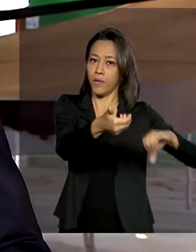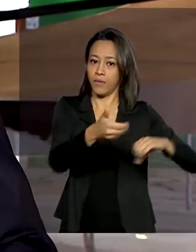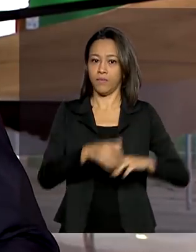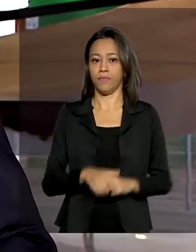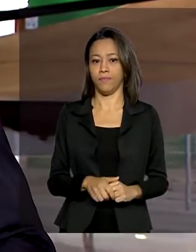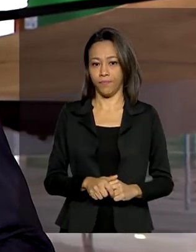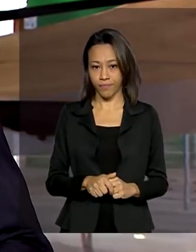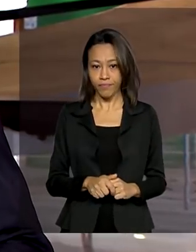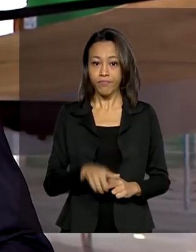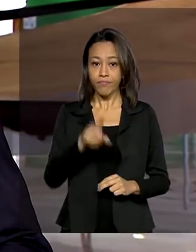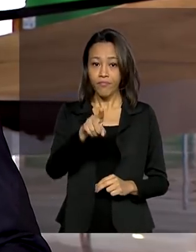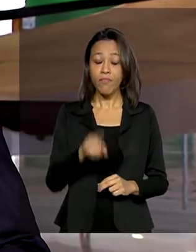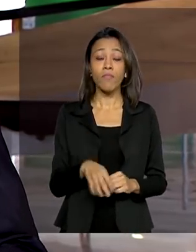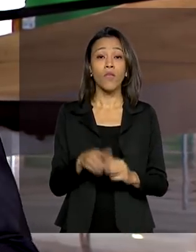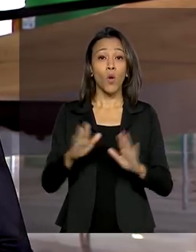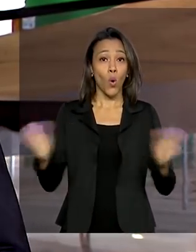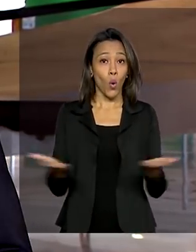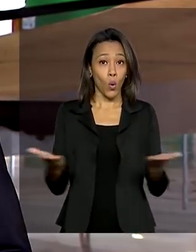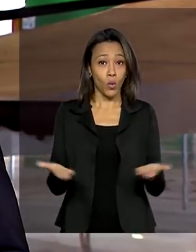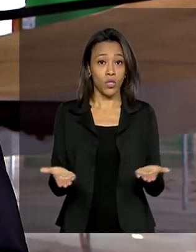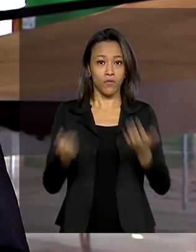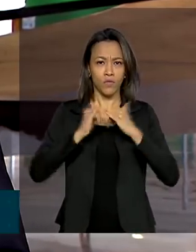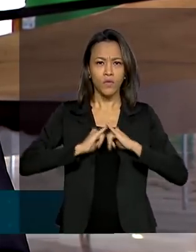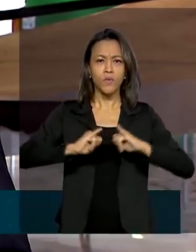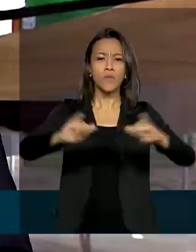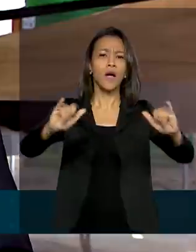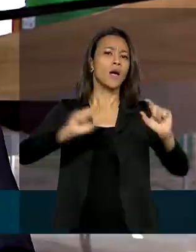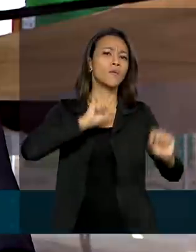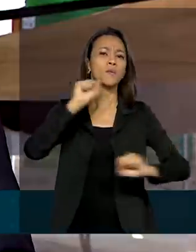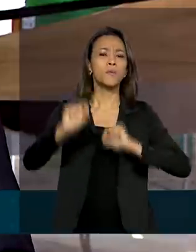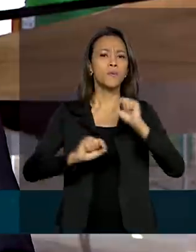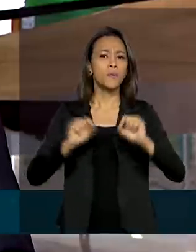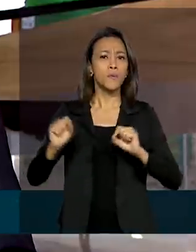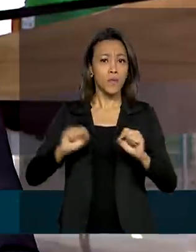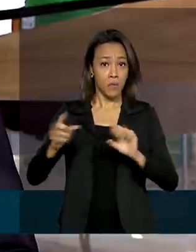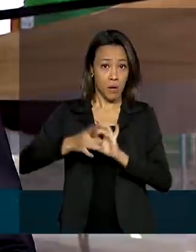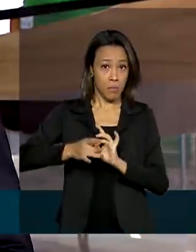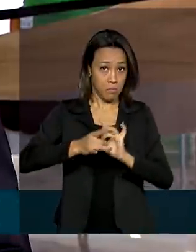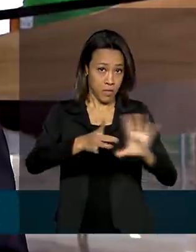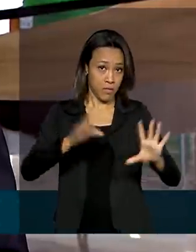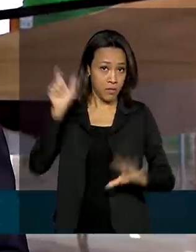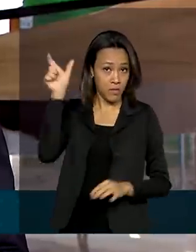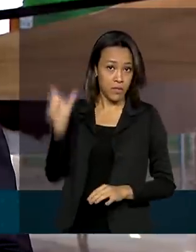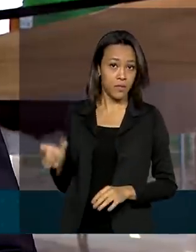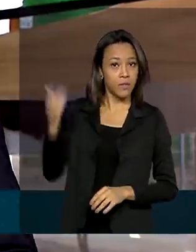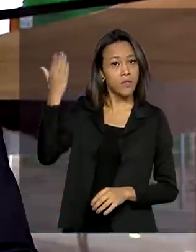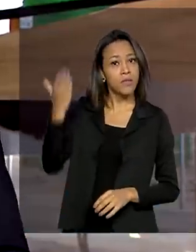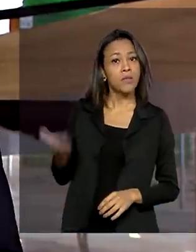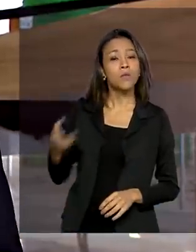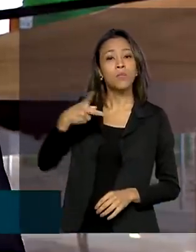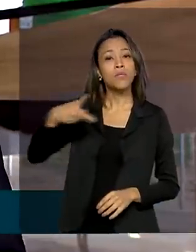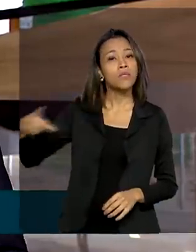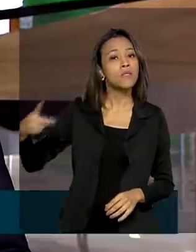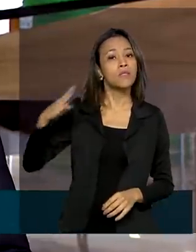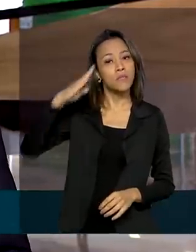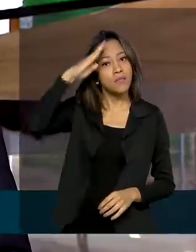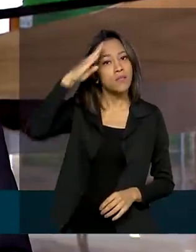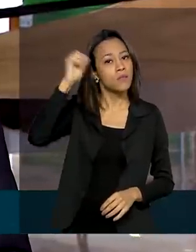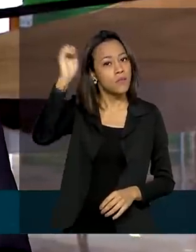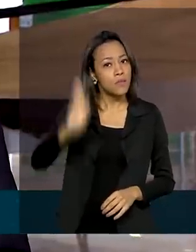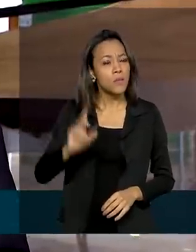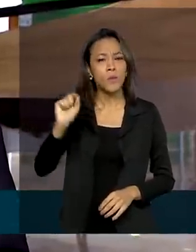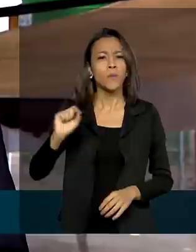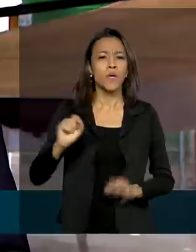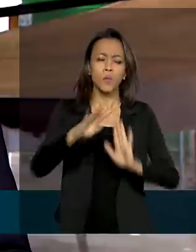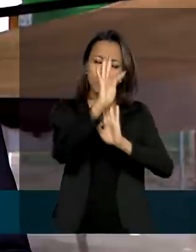O Diário Oficial da União de hoje traz um despacho do Presidente da República, que encaminha ao Congresso Nacional o texto da